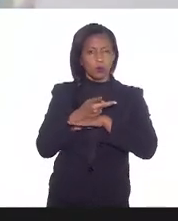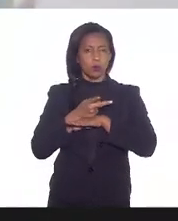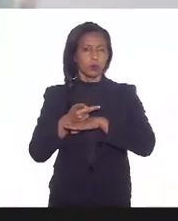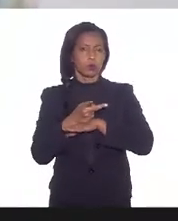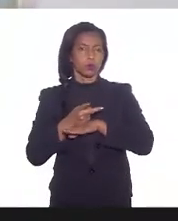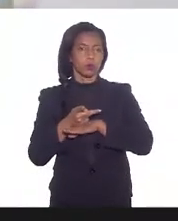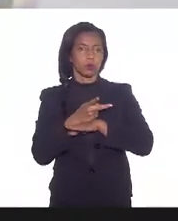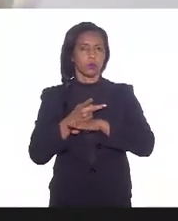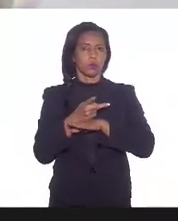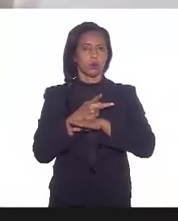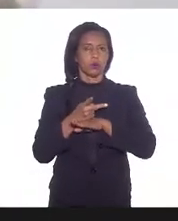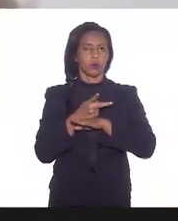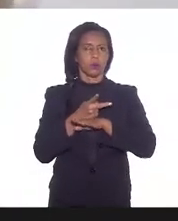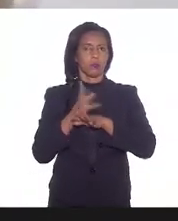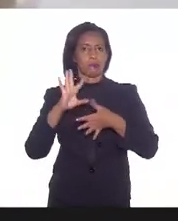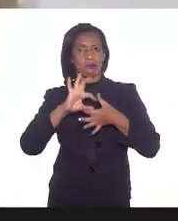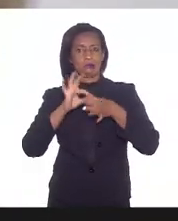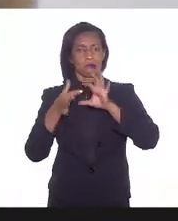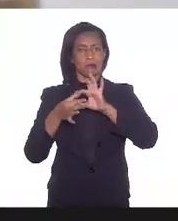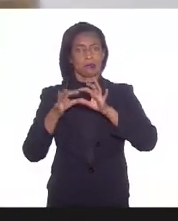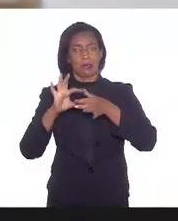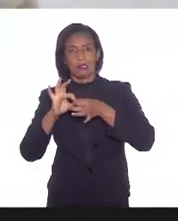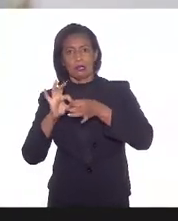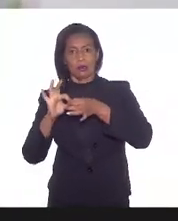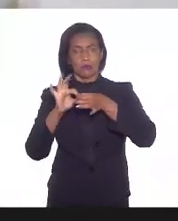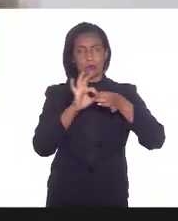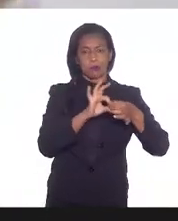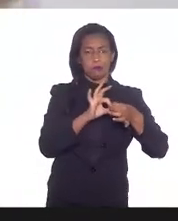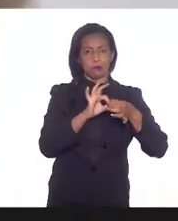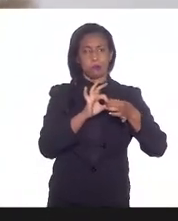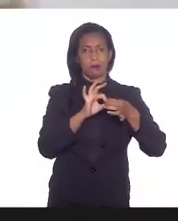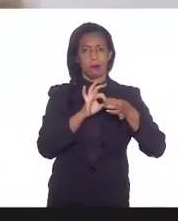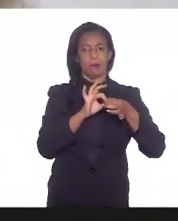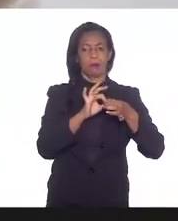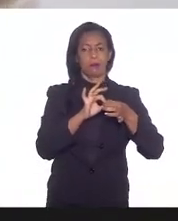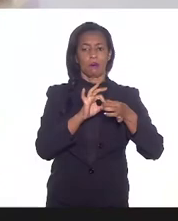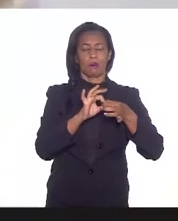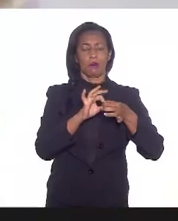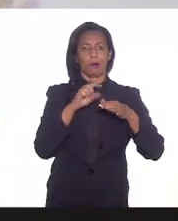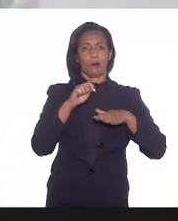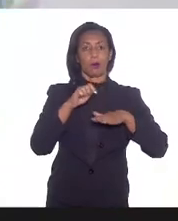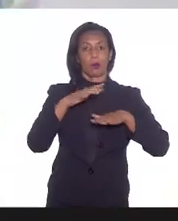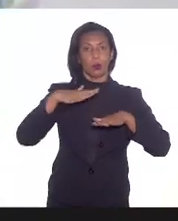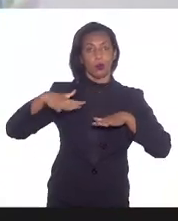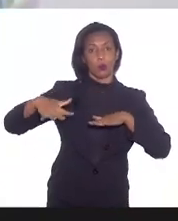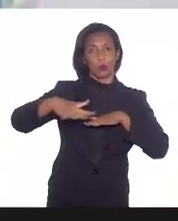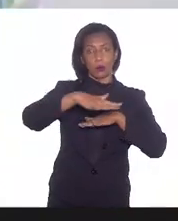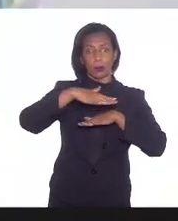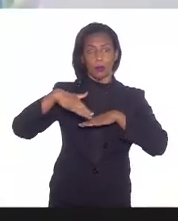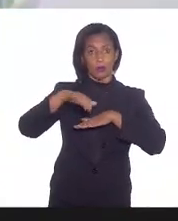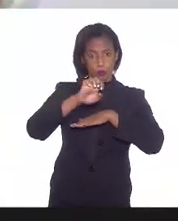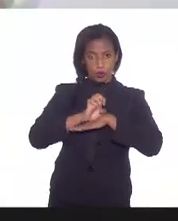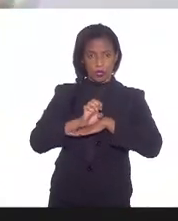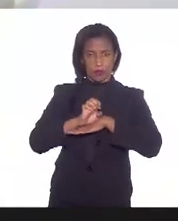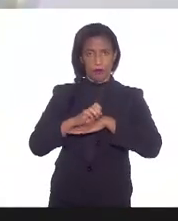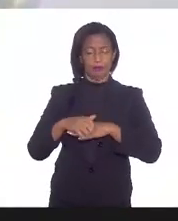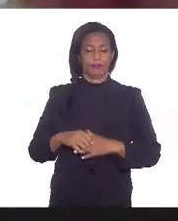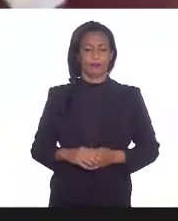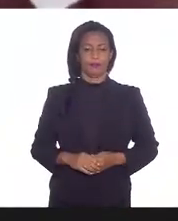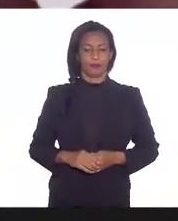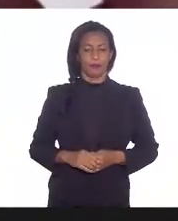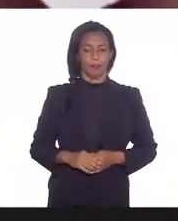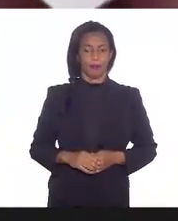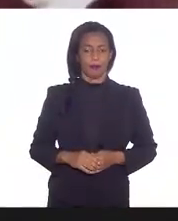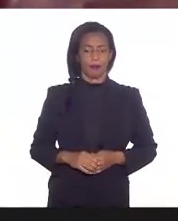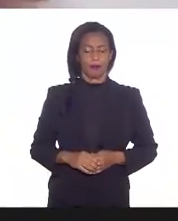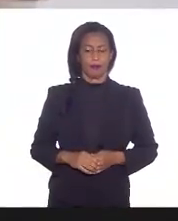padronização da campanha no território, no âmbito do Estado mesmo. E